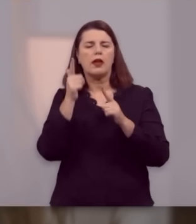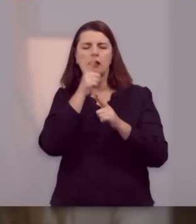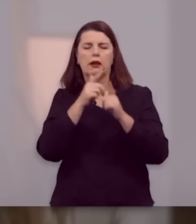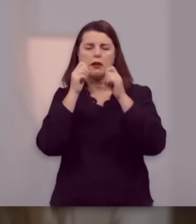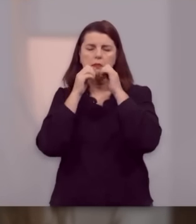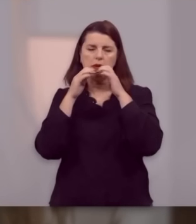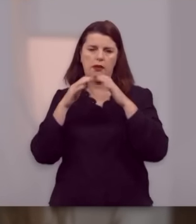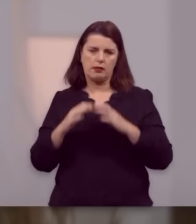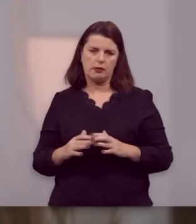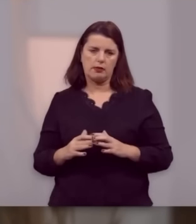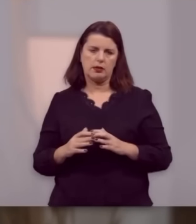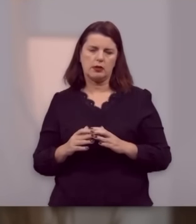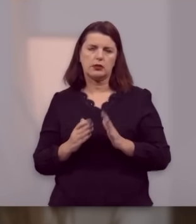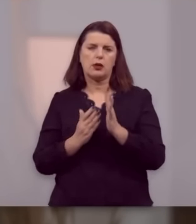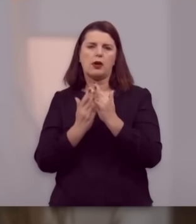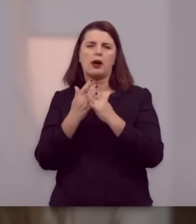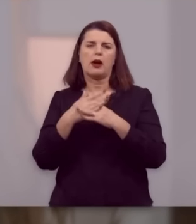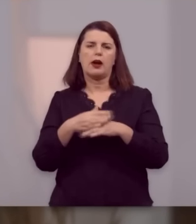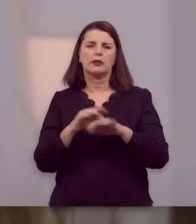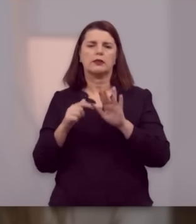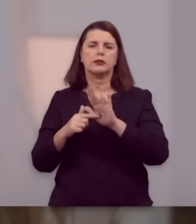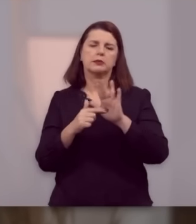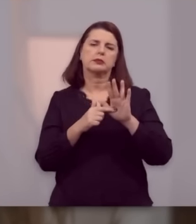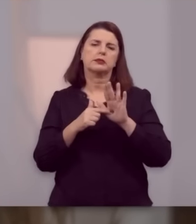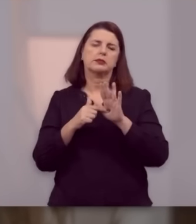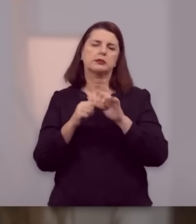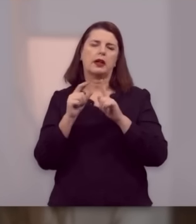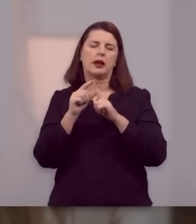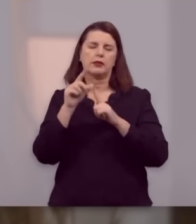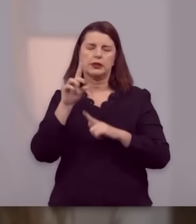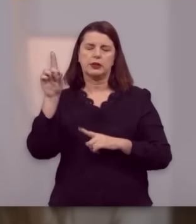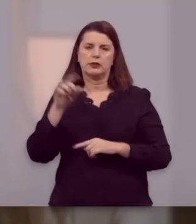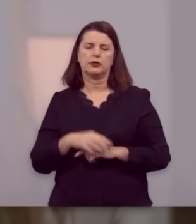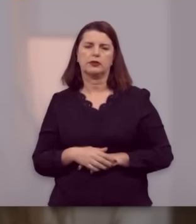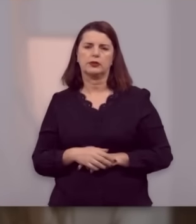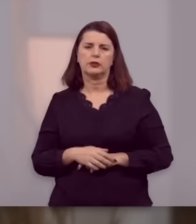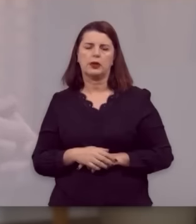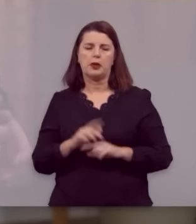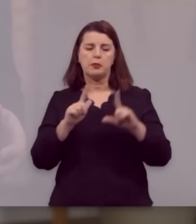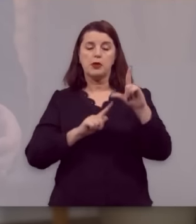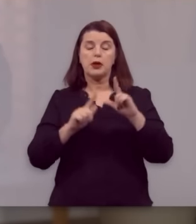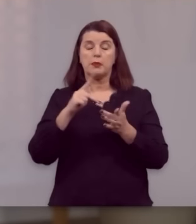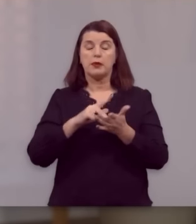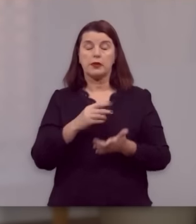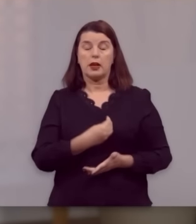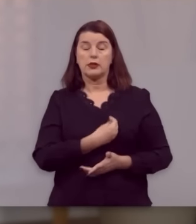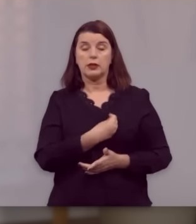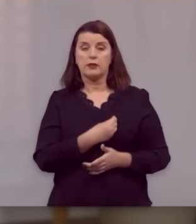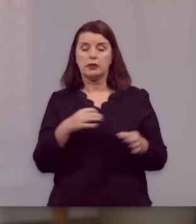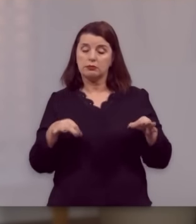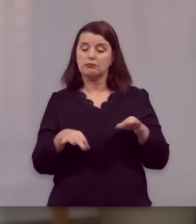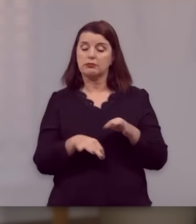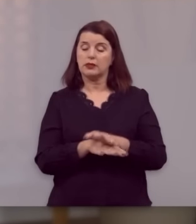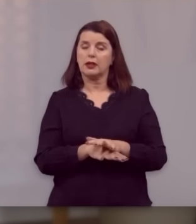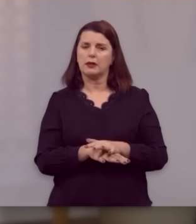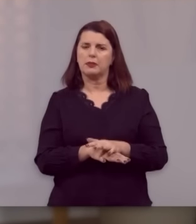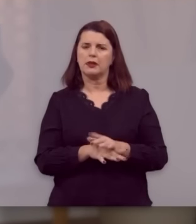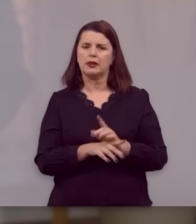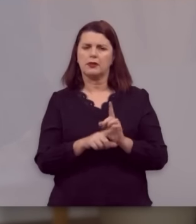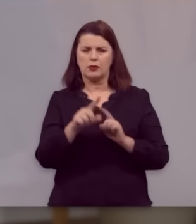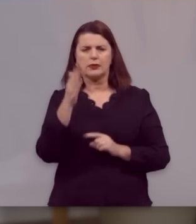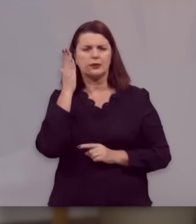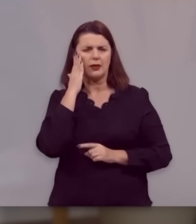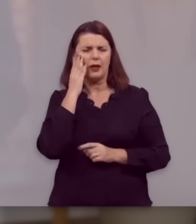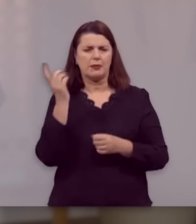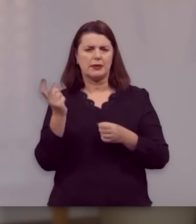e ser abençoado por meio da exposição das escrituras. O programa Verdade e Vida vai ficando por